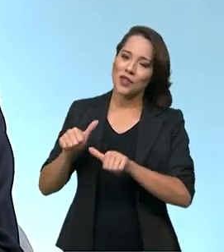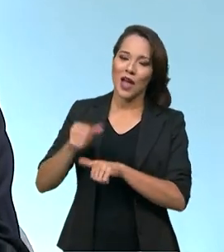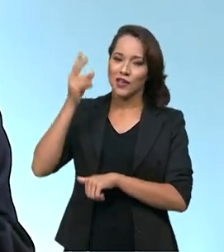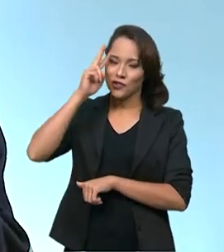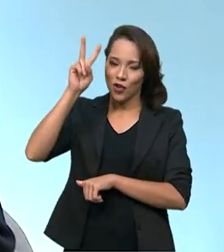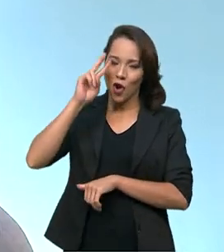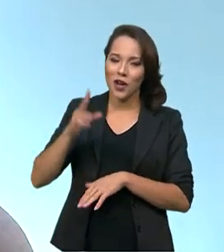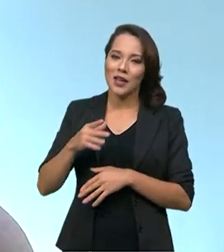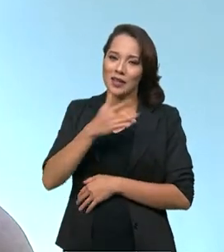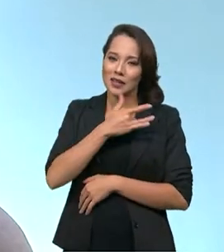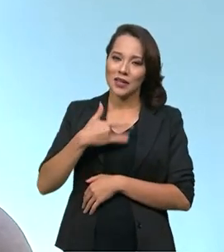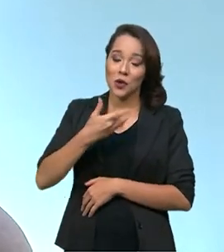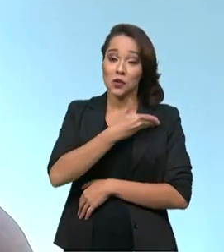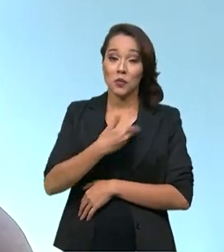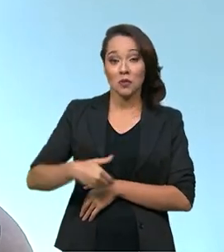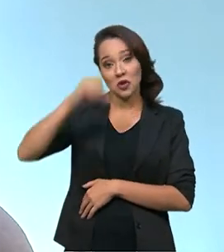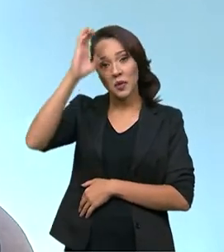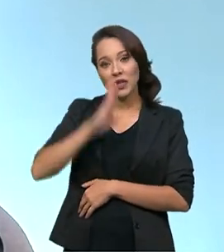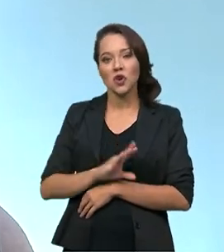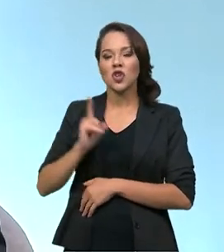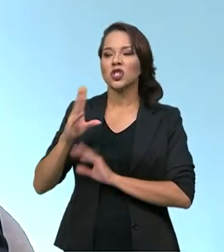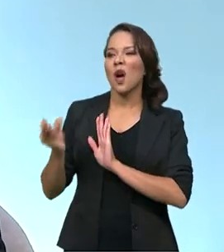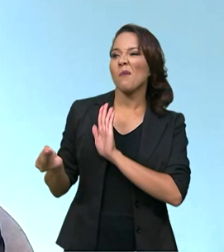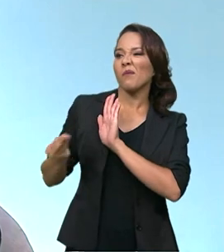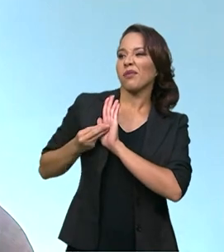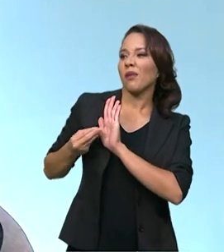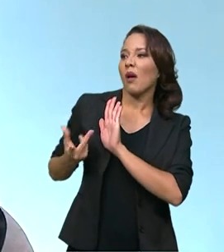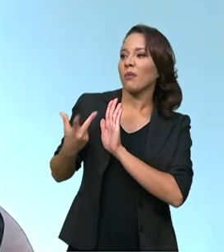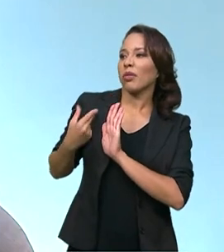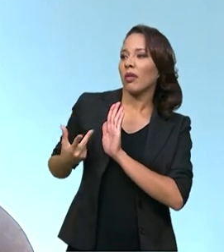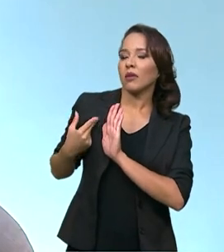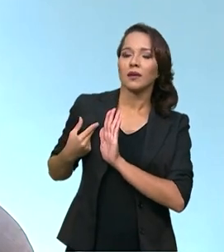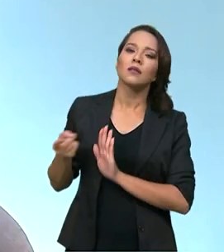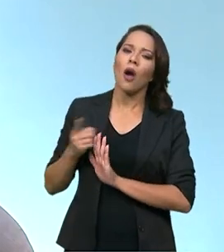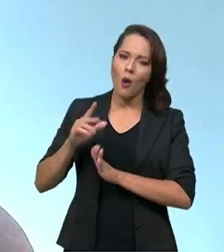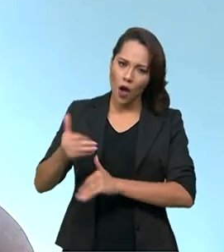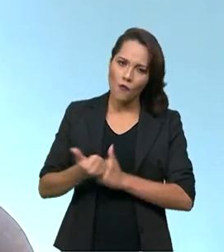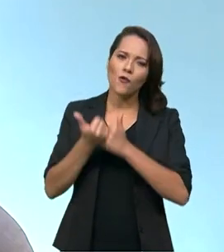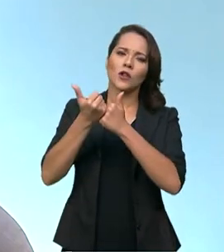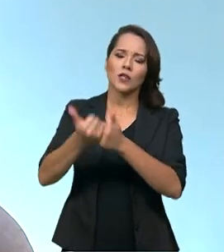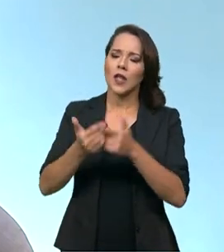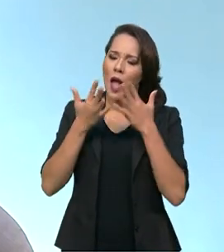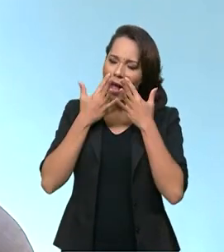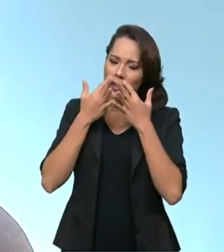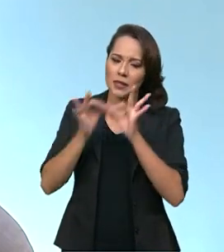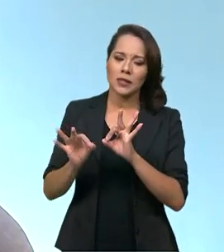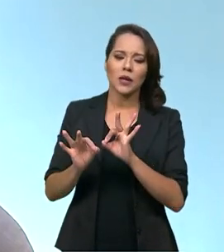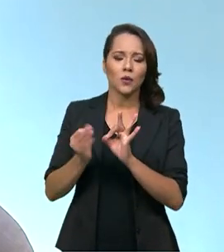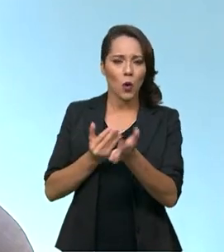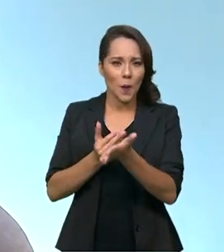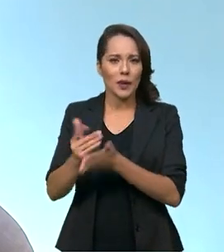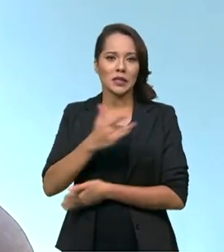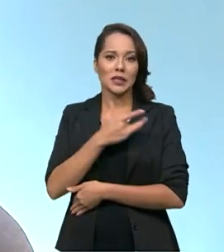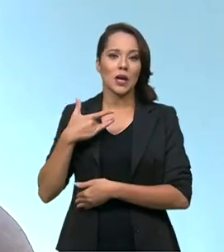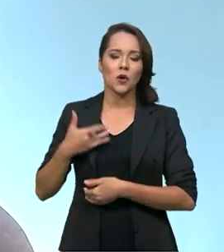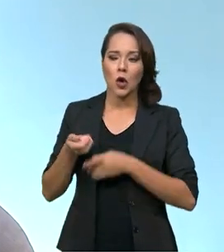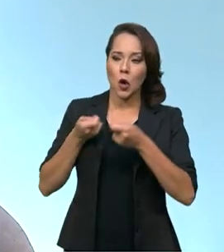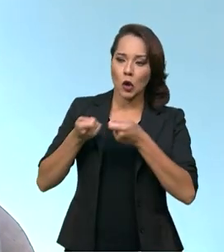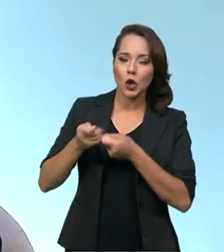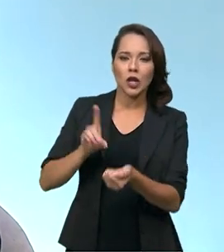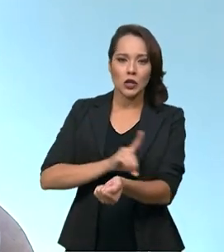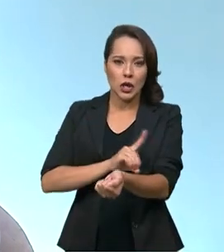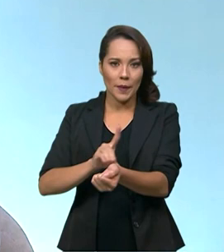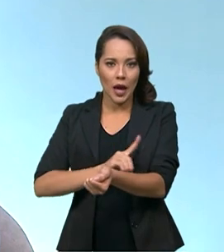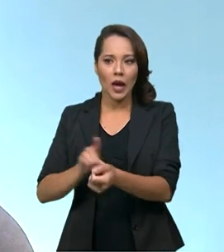história da saúde pública brasileira com implantes de estentes, e sim reforçando a atenção primária à saúde, controlando o